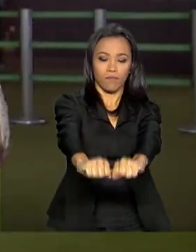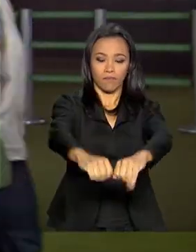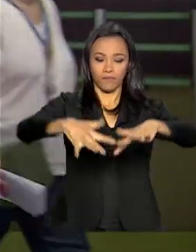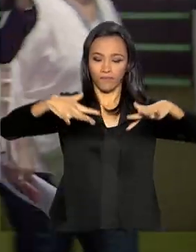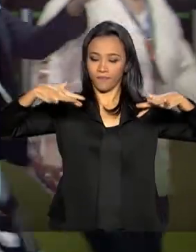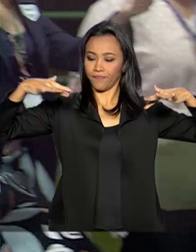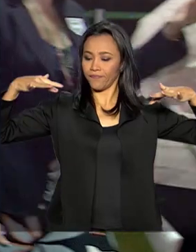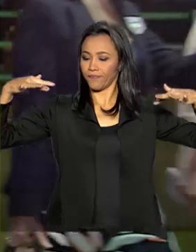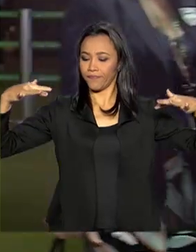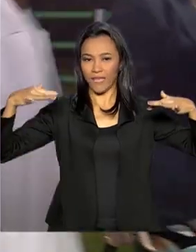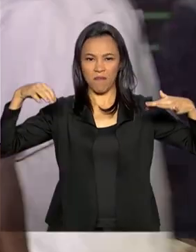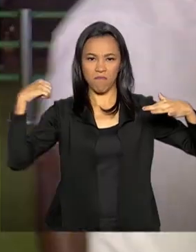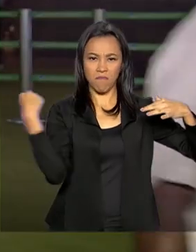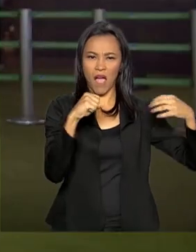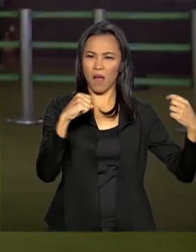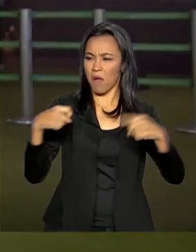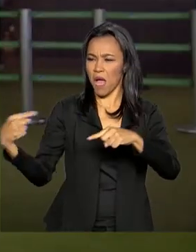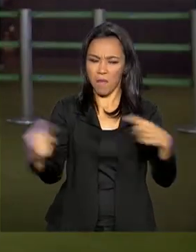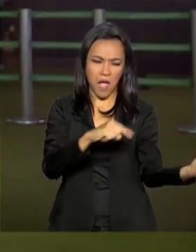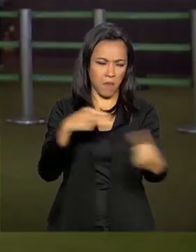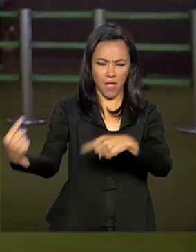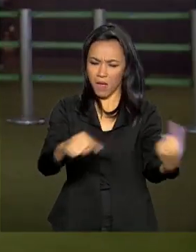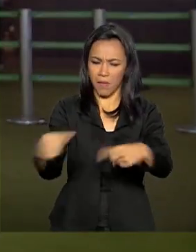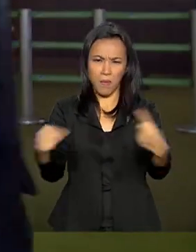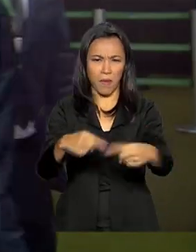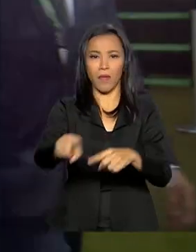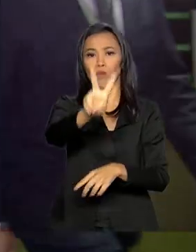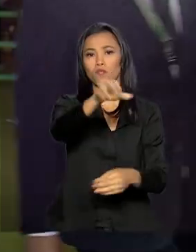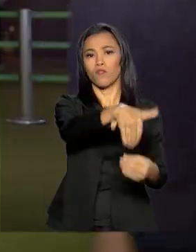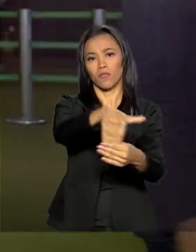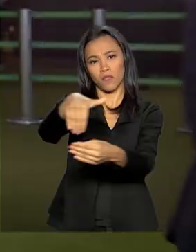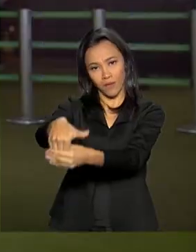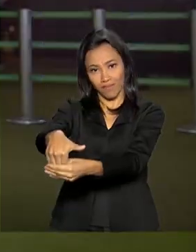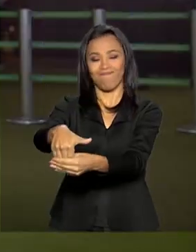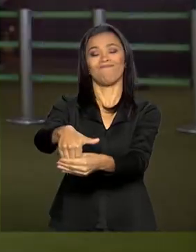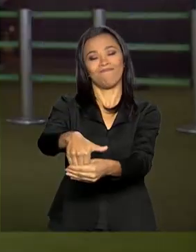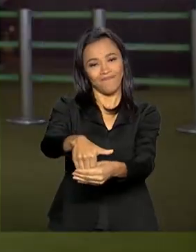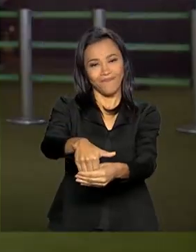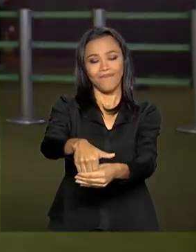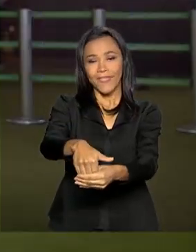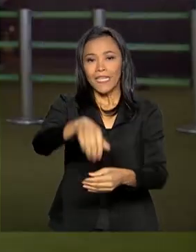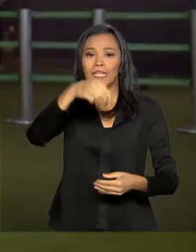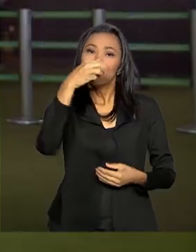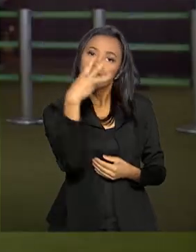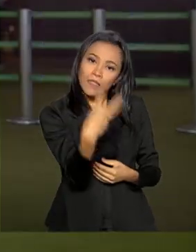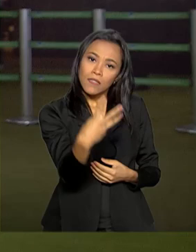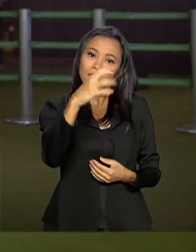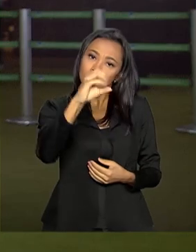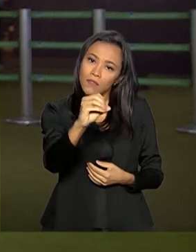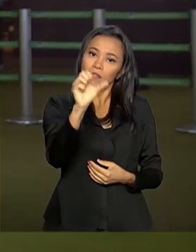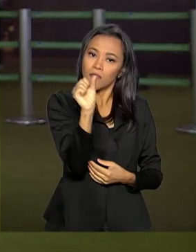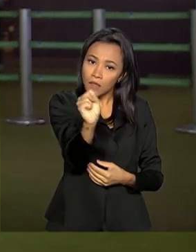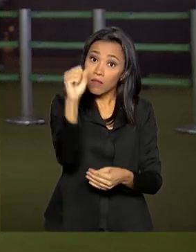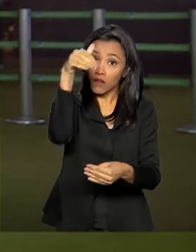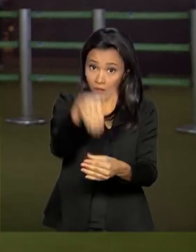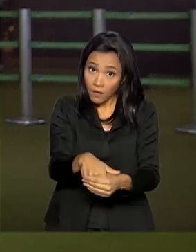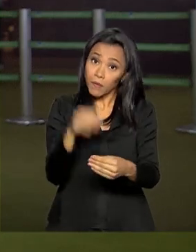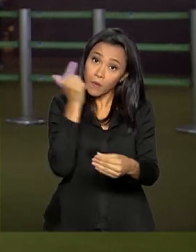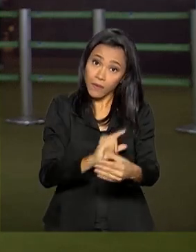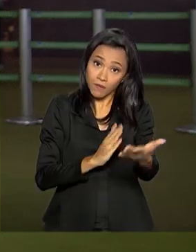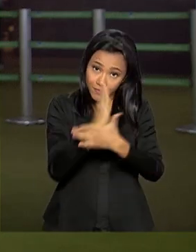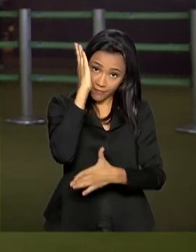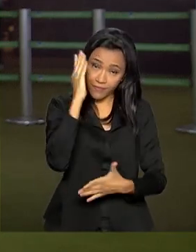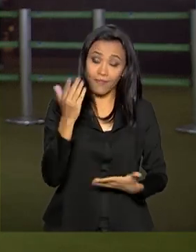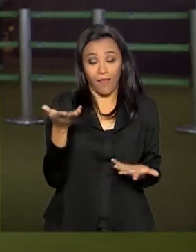final, embate duro. São dois turnos de votação com necessidade de pelo menos 308 votos para a aprovação.